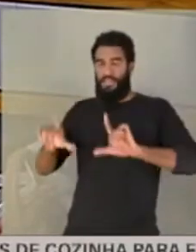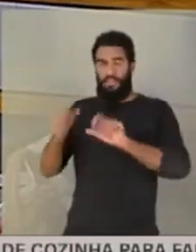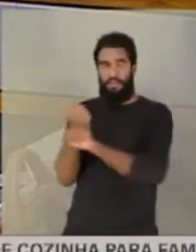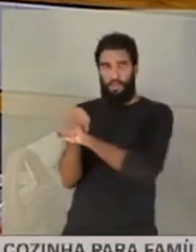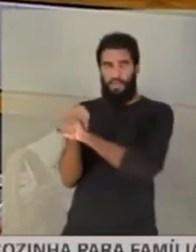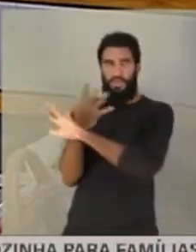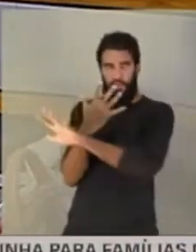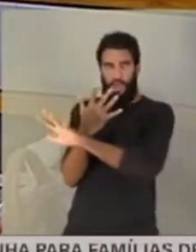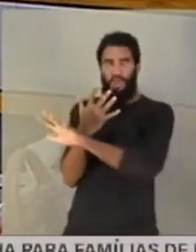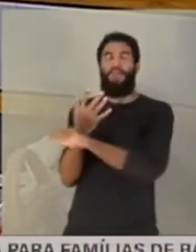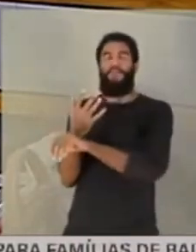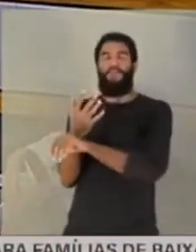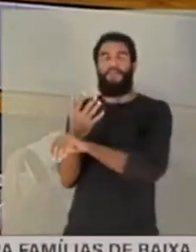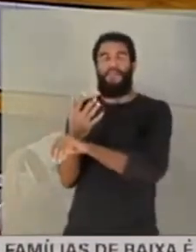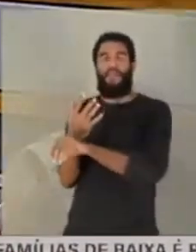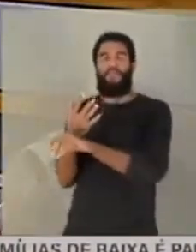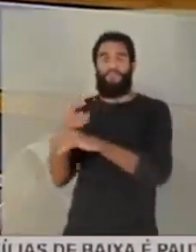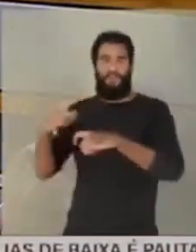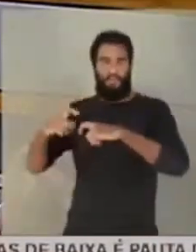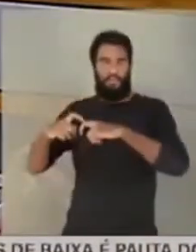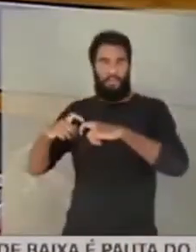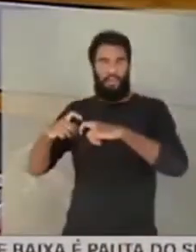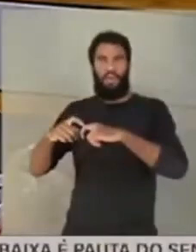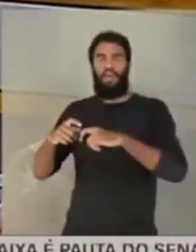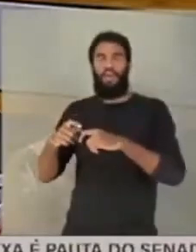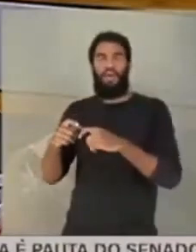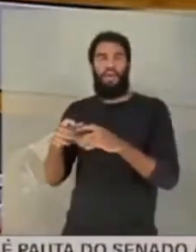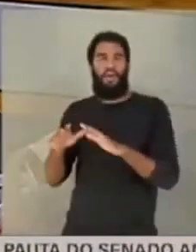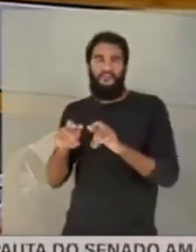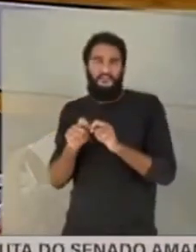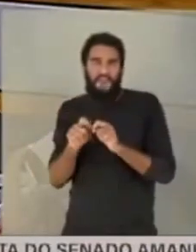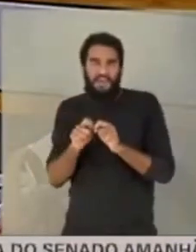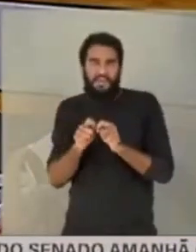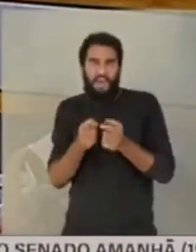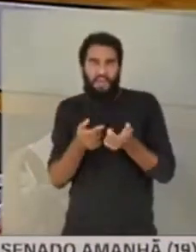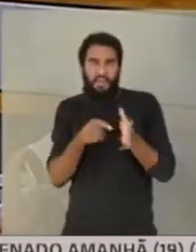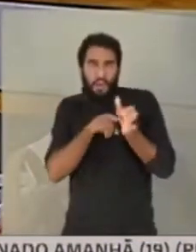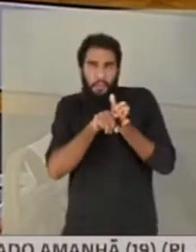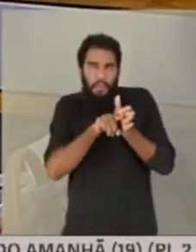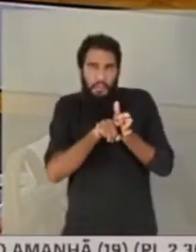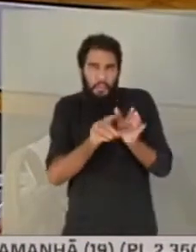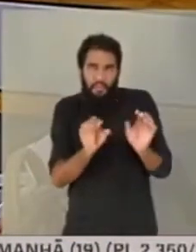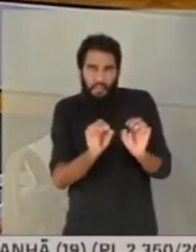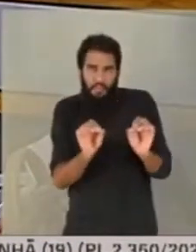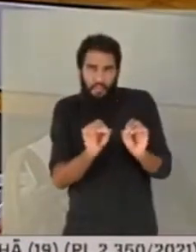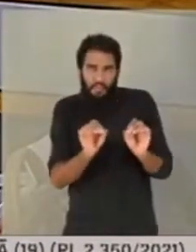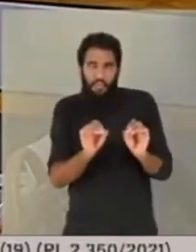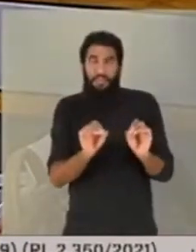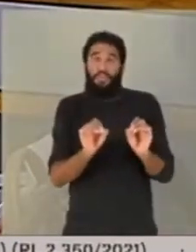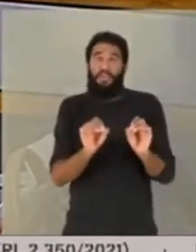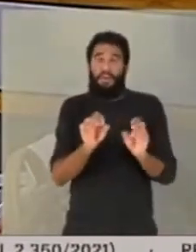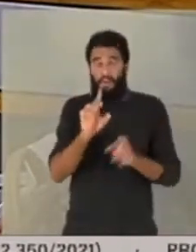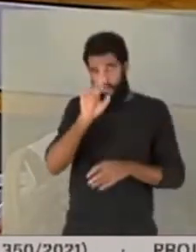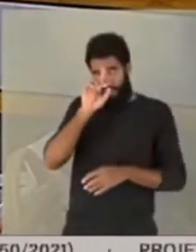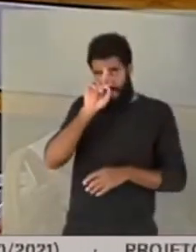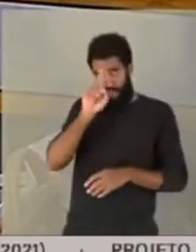E aí não fizeram nenhum exame com ela e ela acabaram mandando